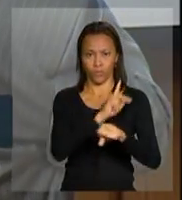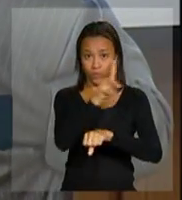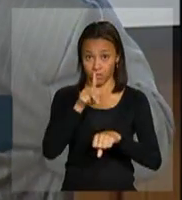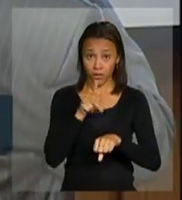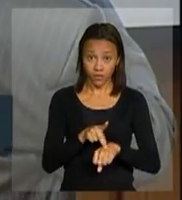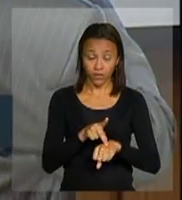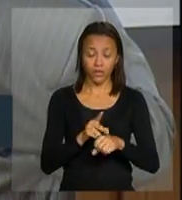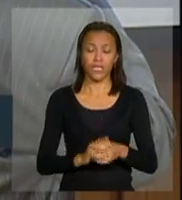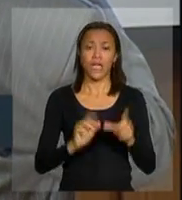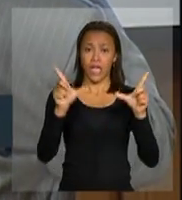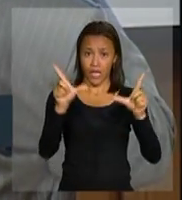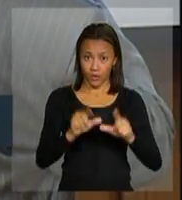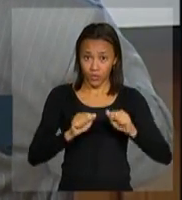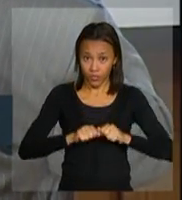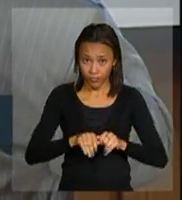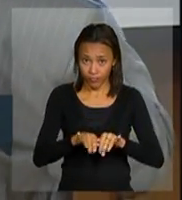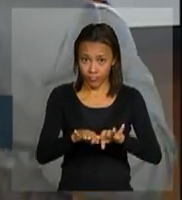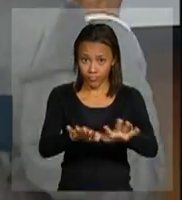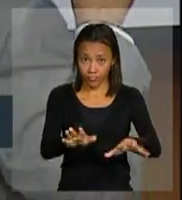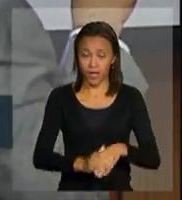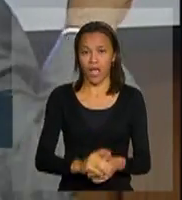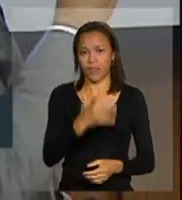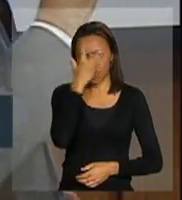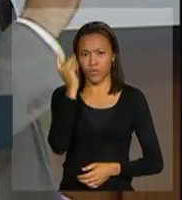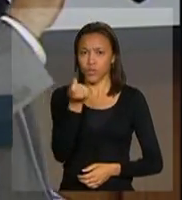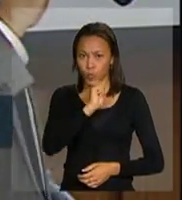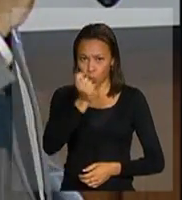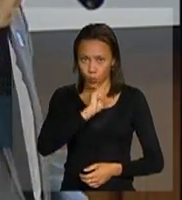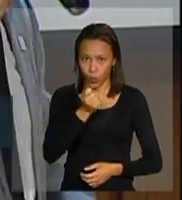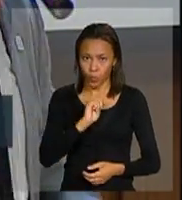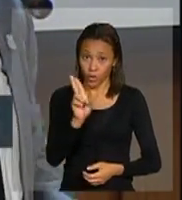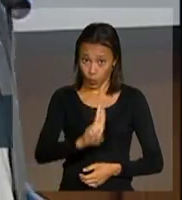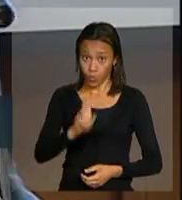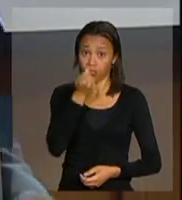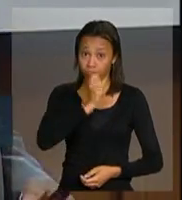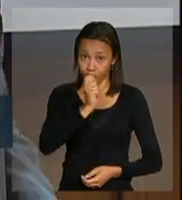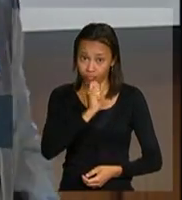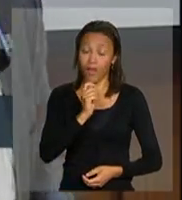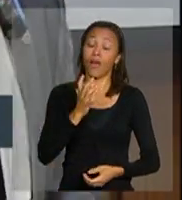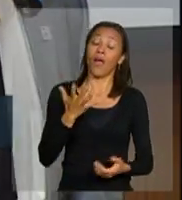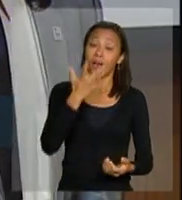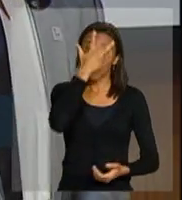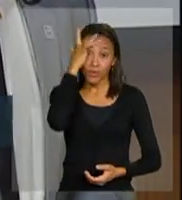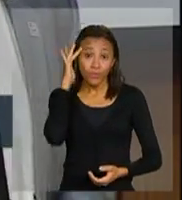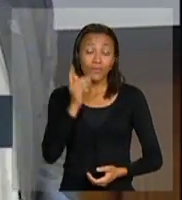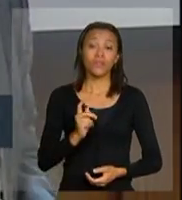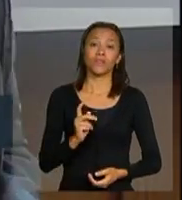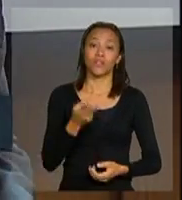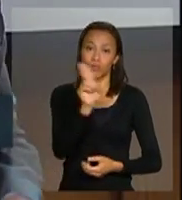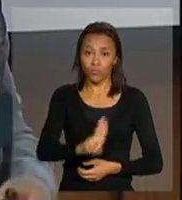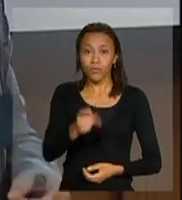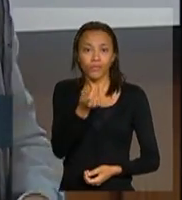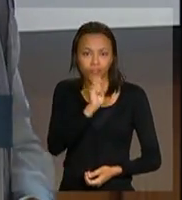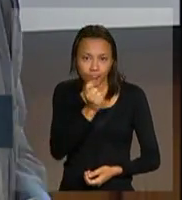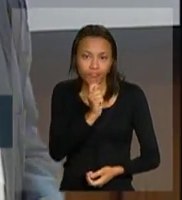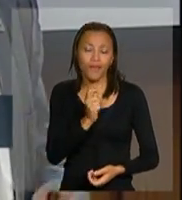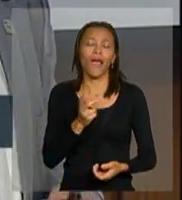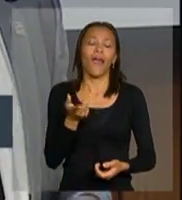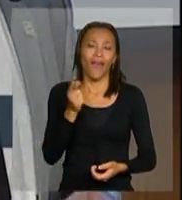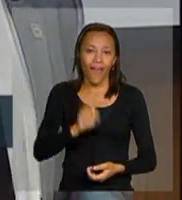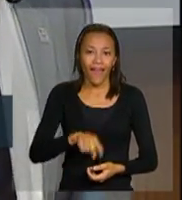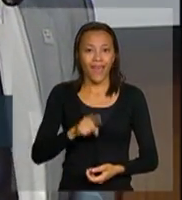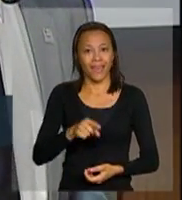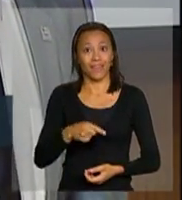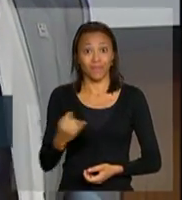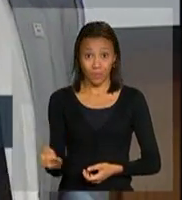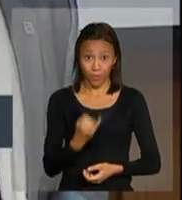reduzir a transmissão entre usuários de drogas, 50%. O usuário de drogas continua sendo um grupo populacional de